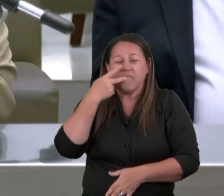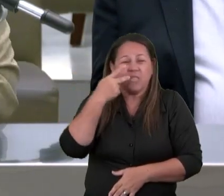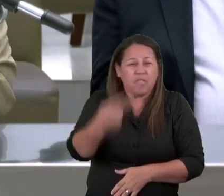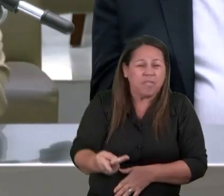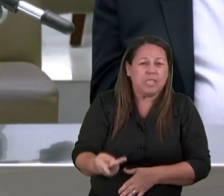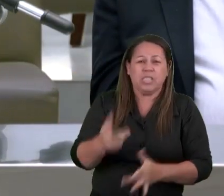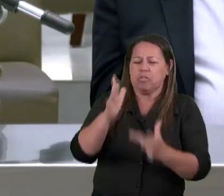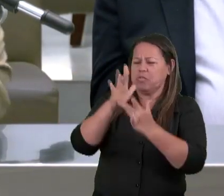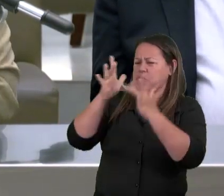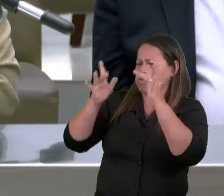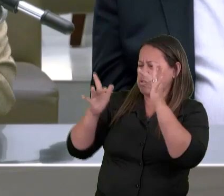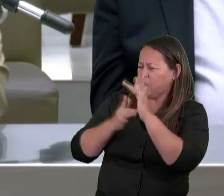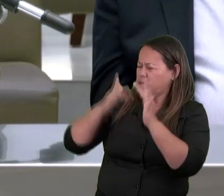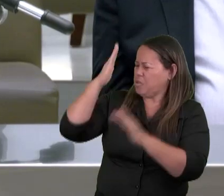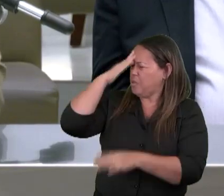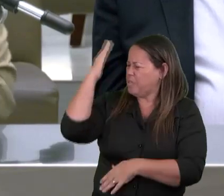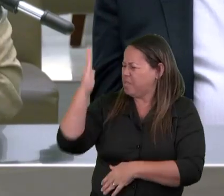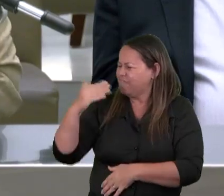Sempre